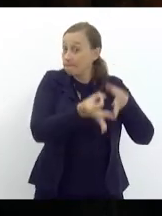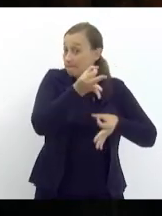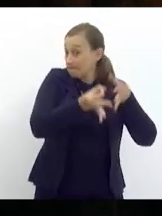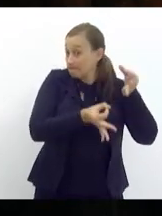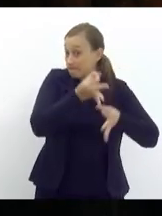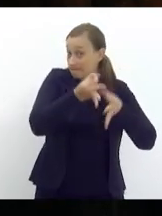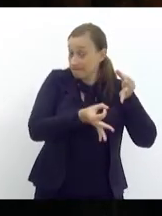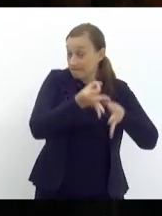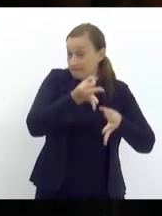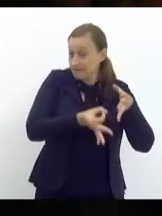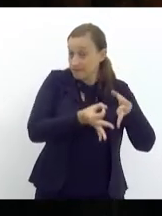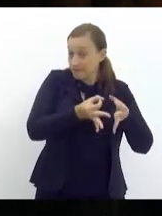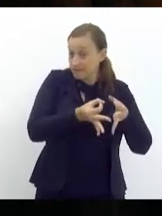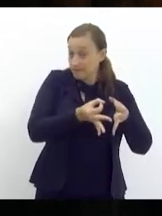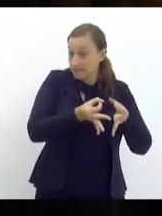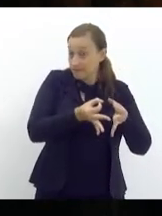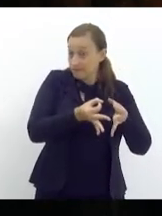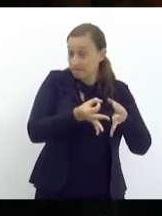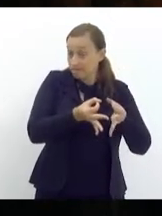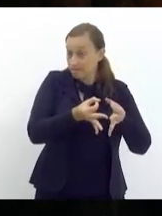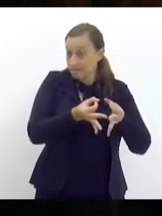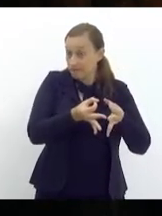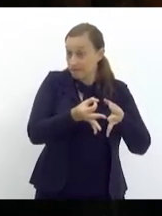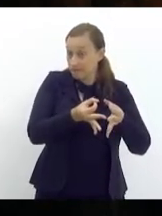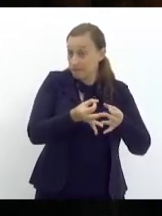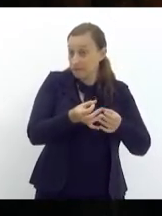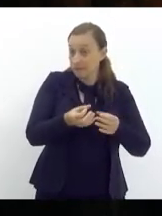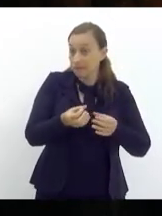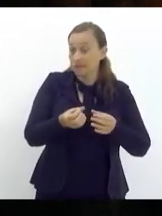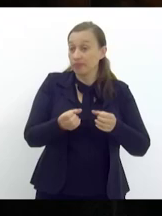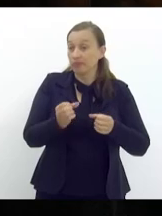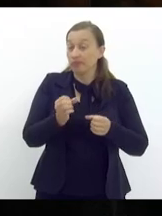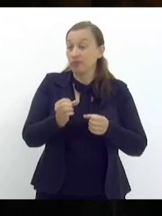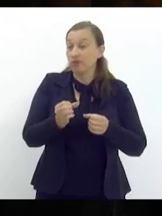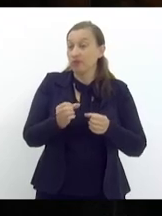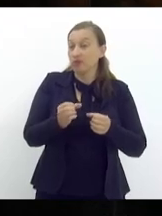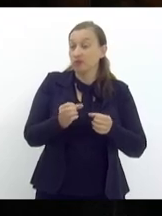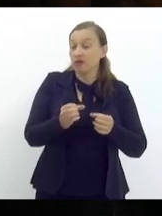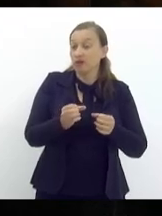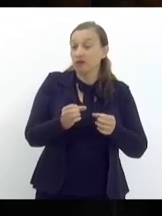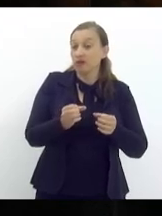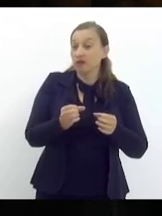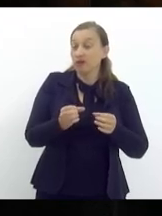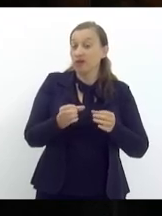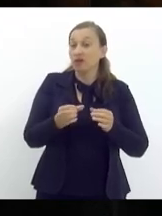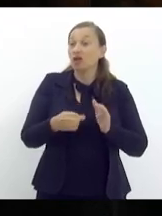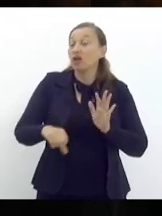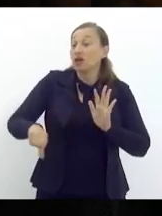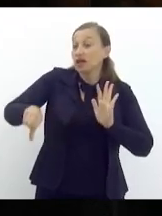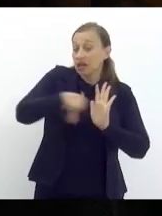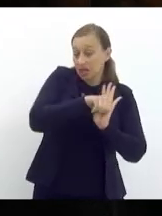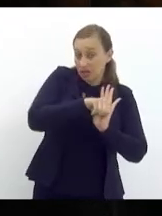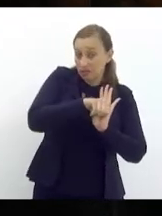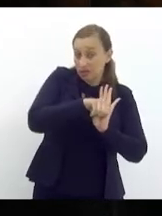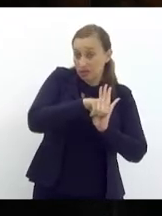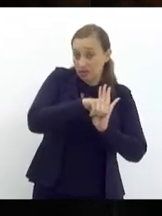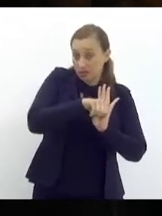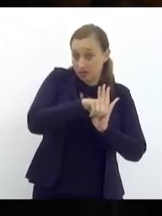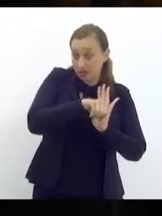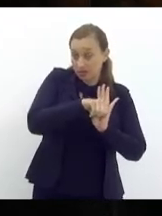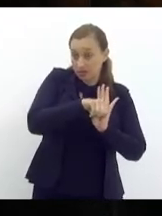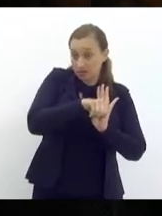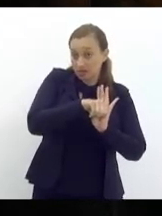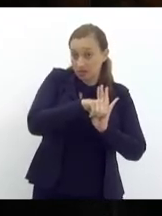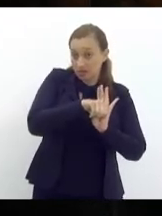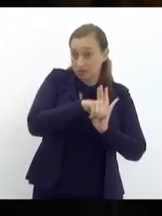por ter infringido dispositivos legais pode ser um outro